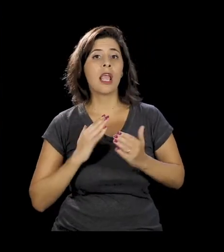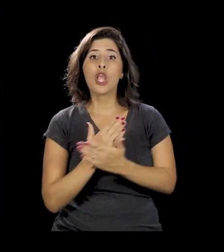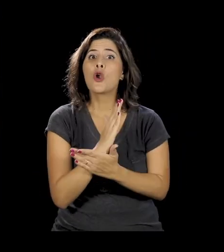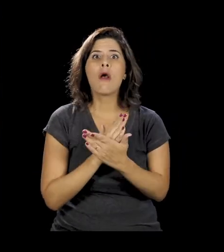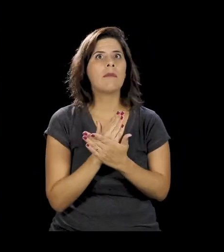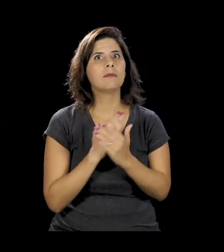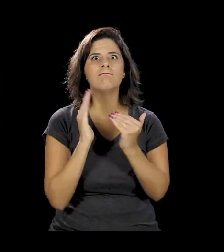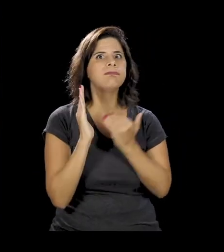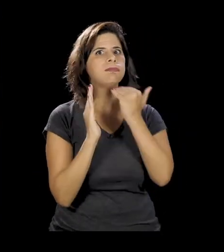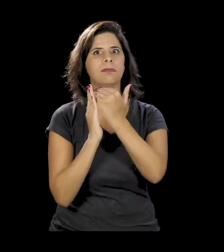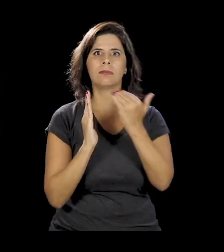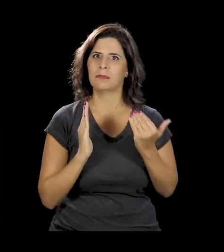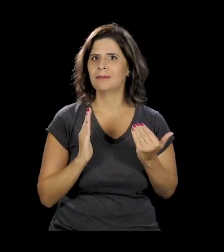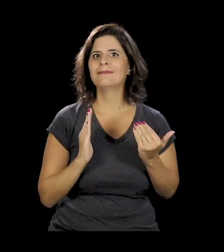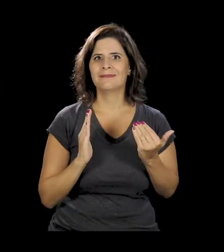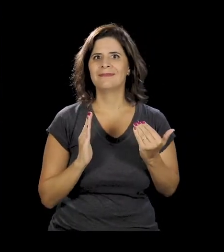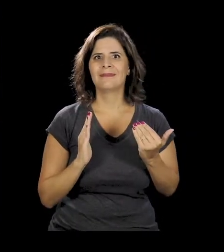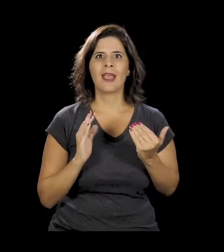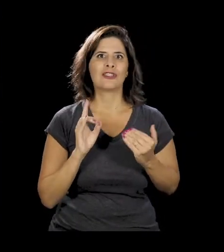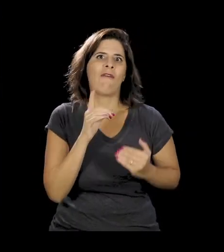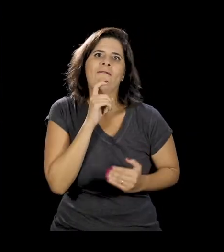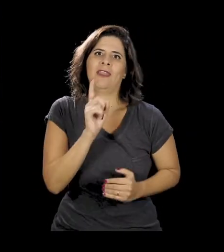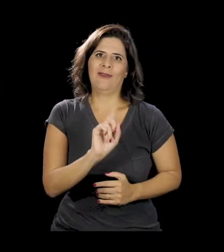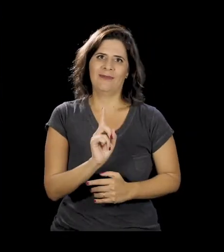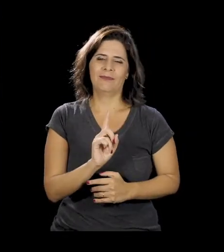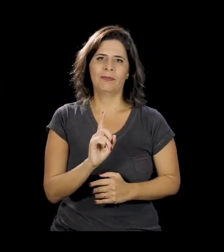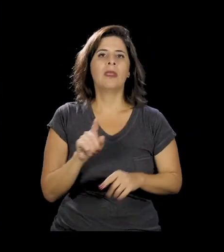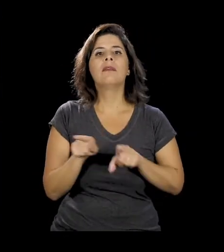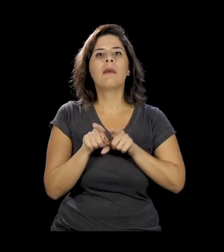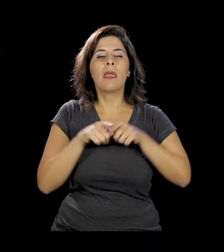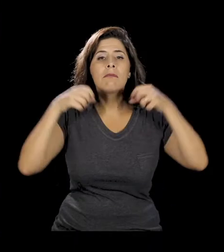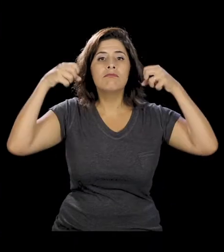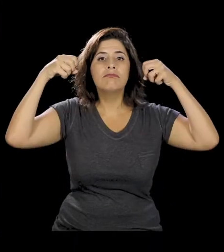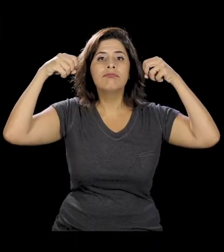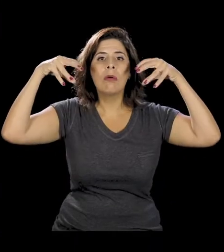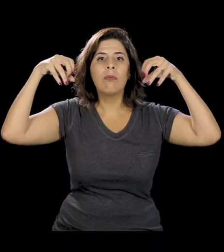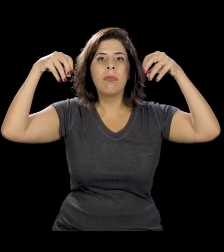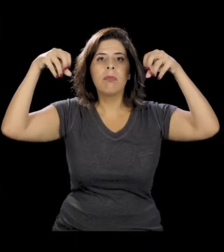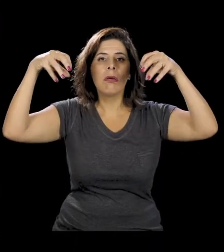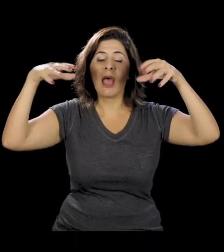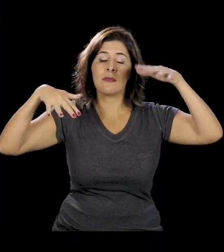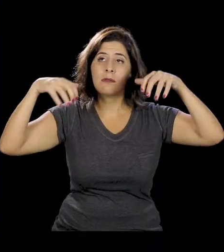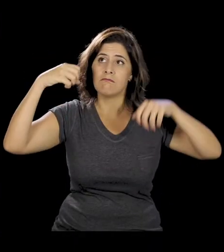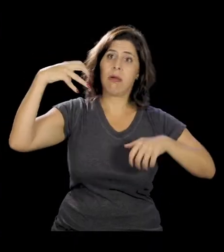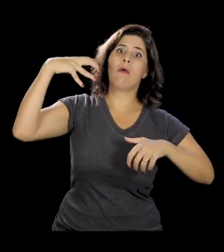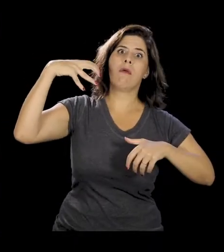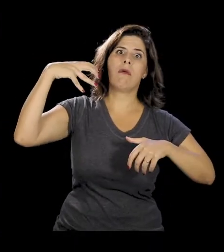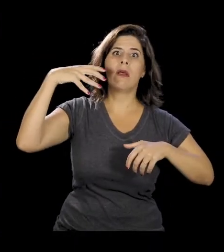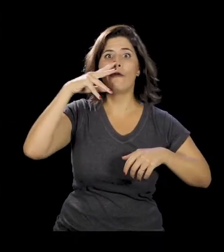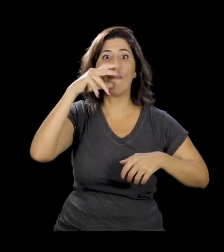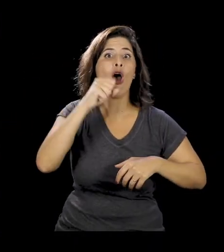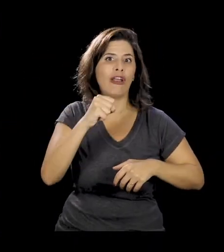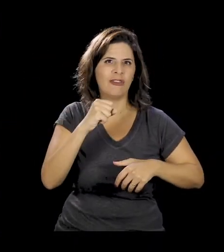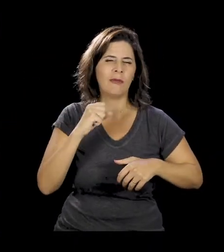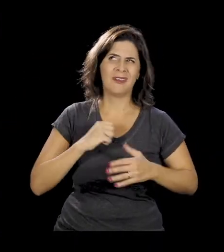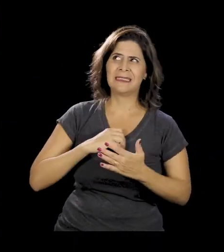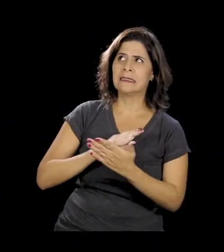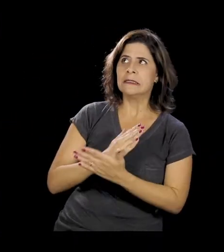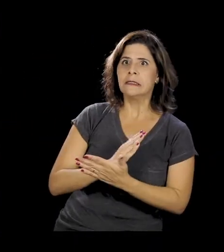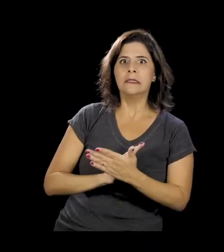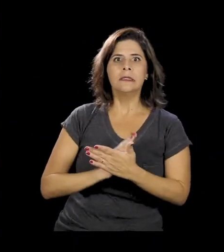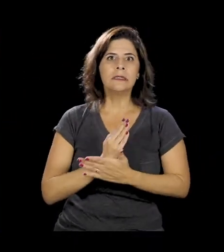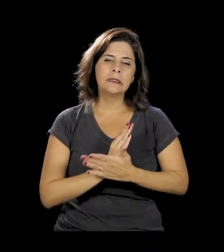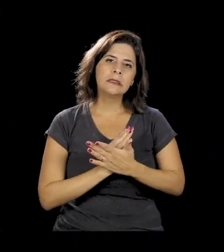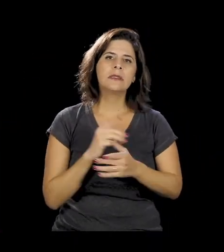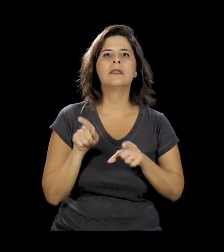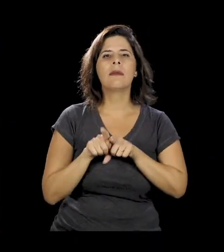É um incômodo além do frio. A gente tem a questão, por exemplo, da iluminação. Salas muito iluminadas, ela também pode trazer certo